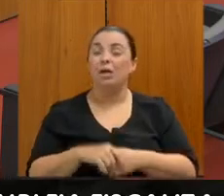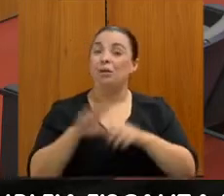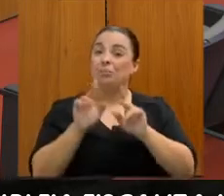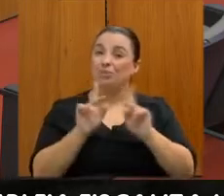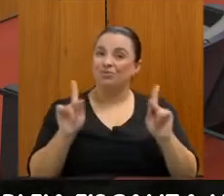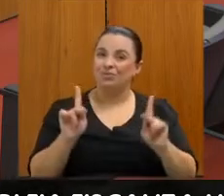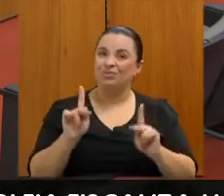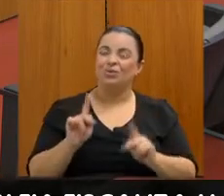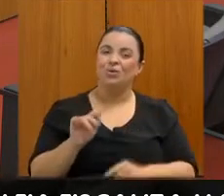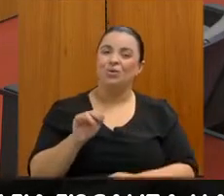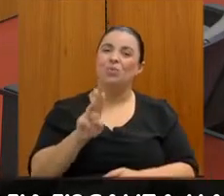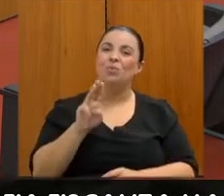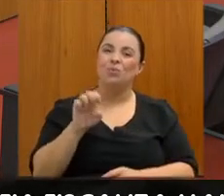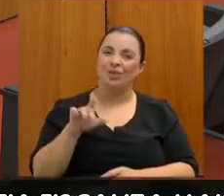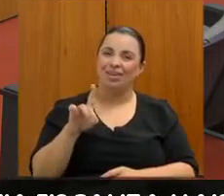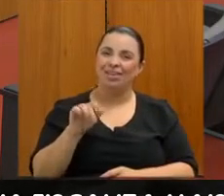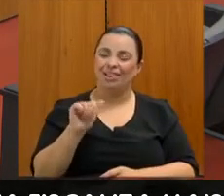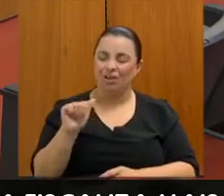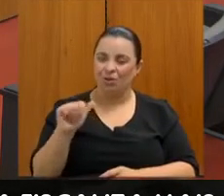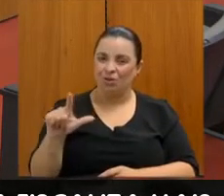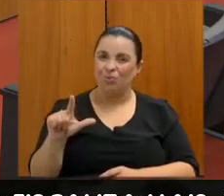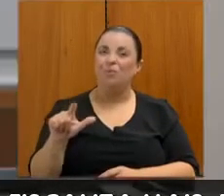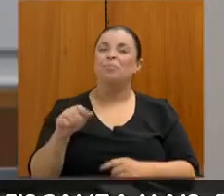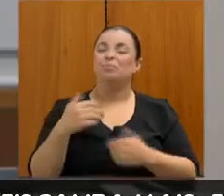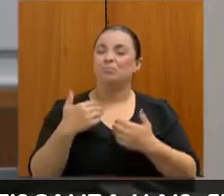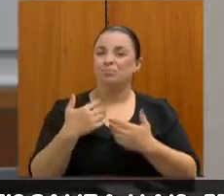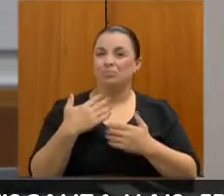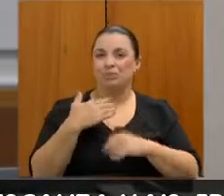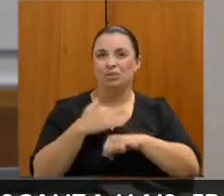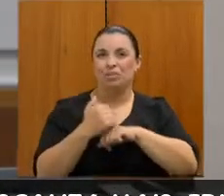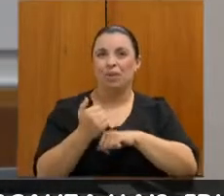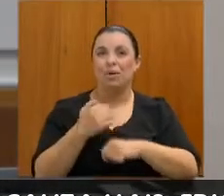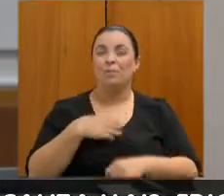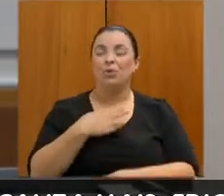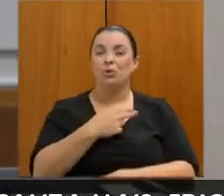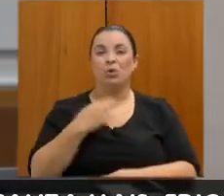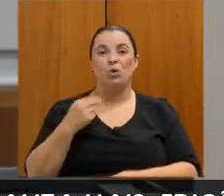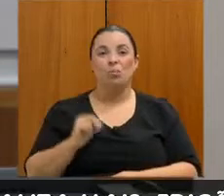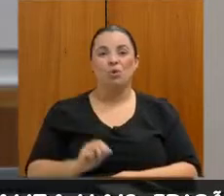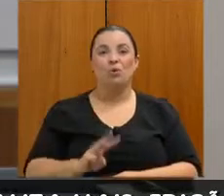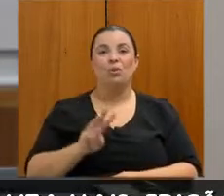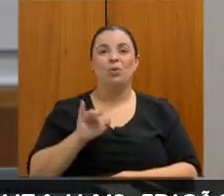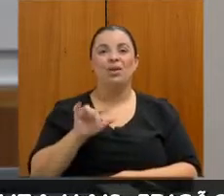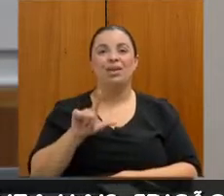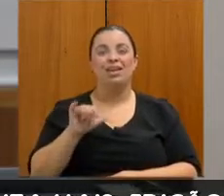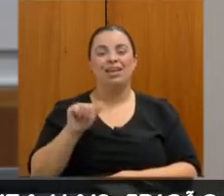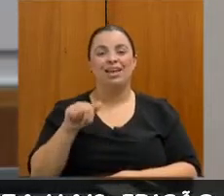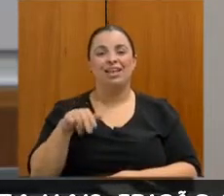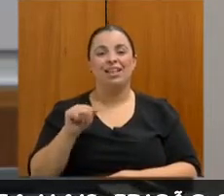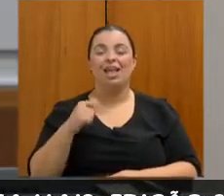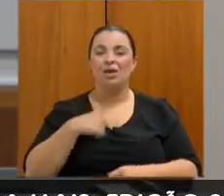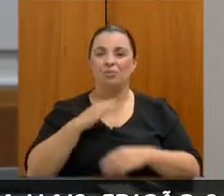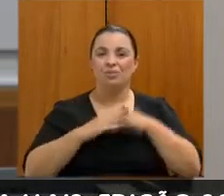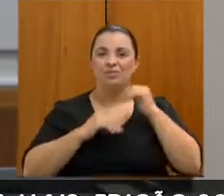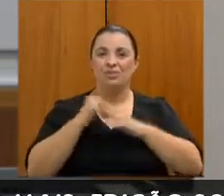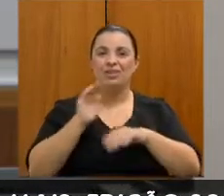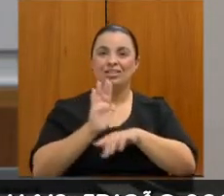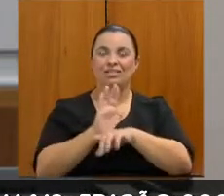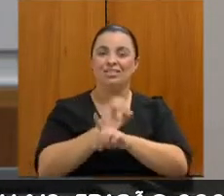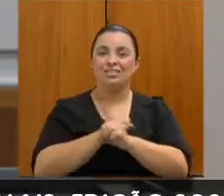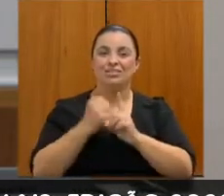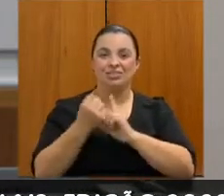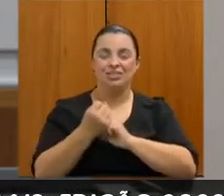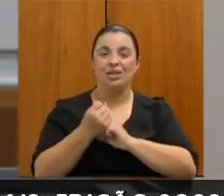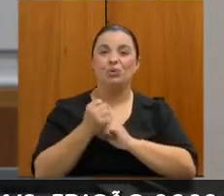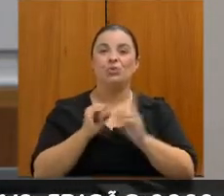oportunidade. Meu nome é Iliane, sou assistente social do Instituto Santa Mônica. Hoje respondo